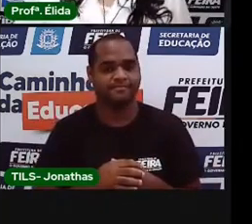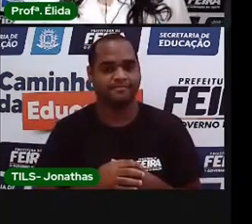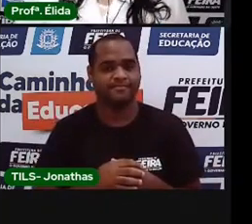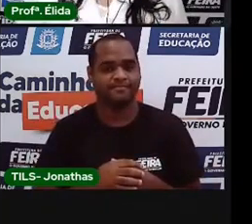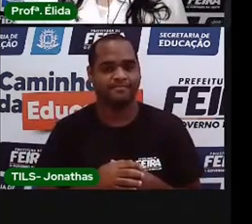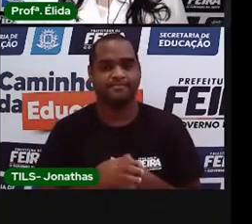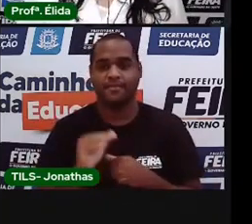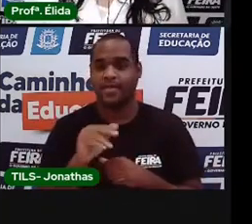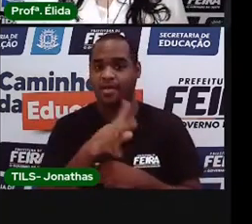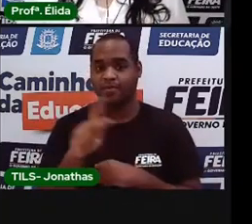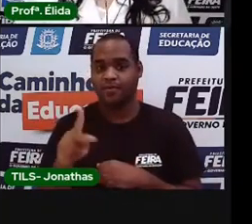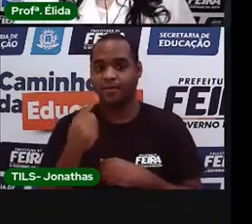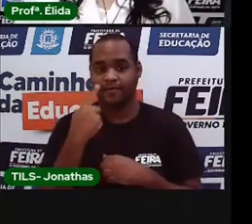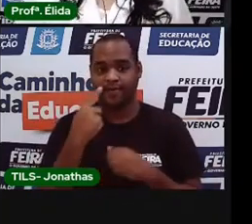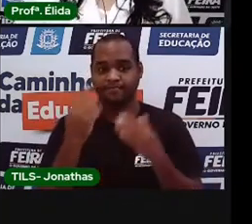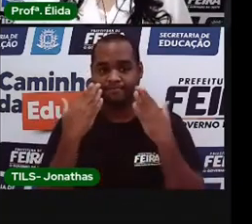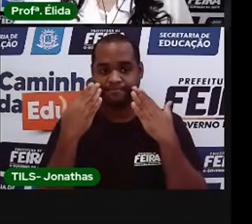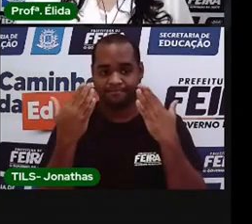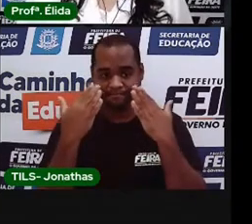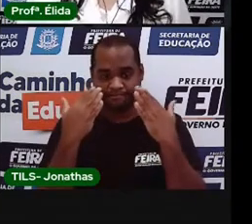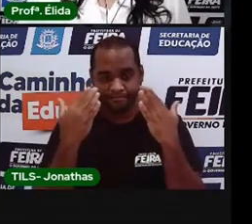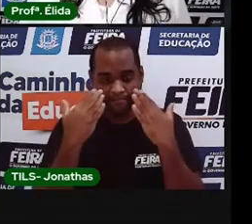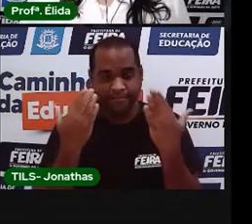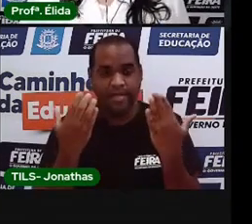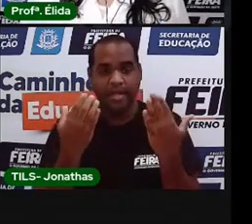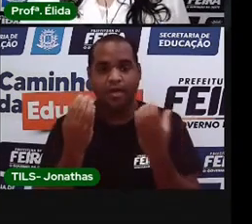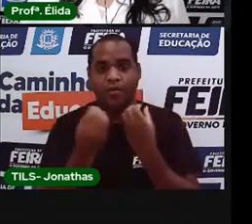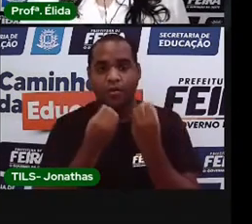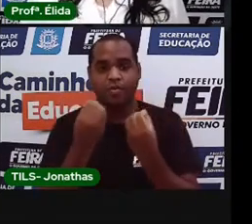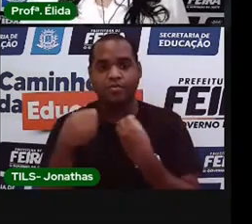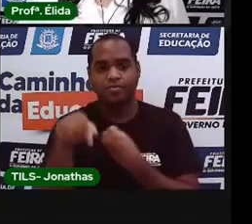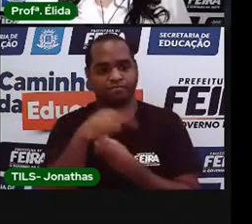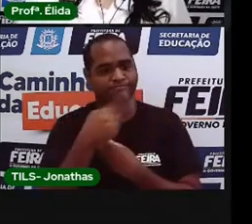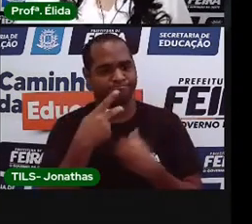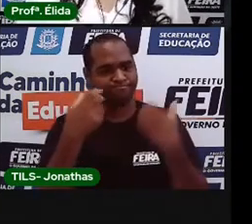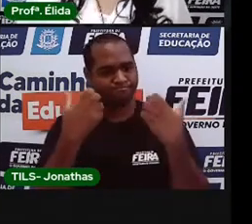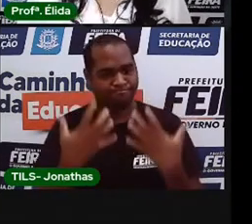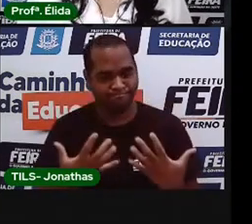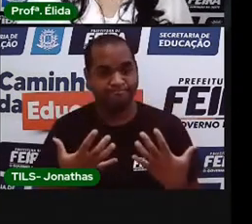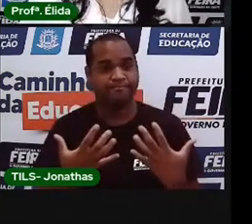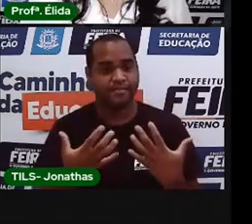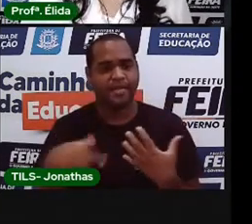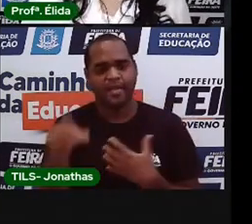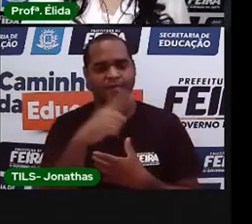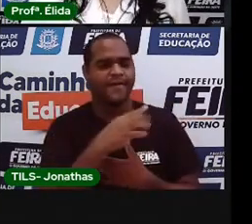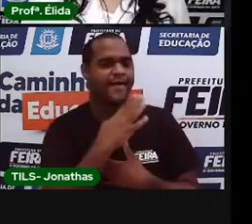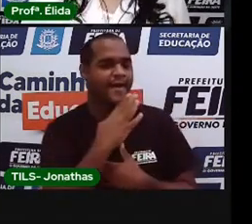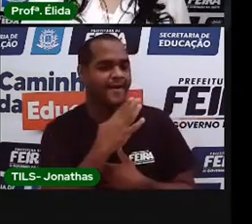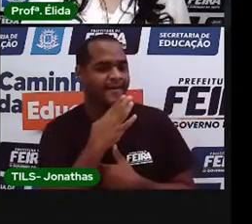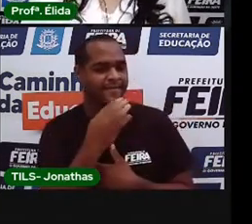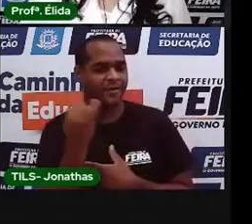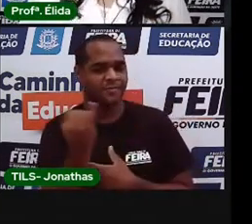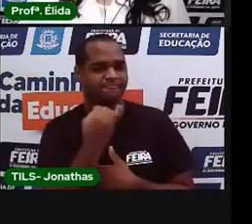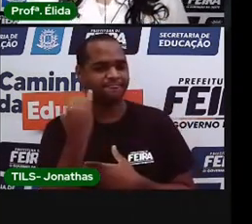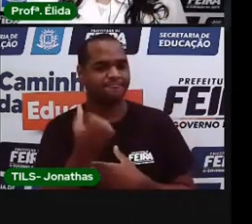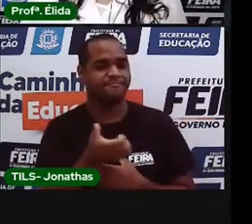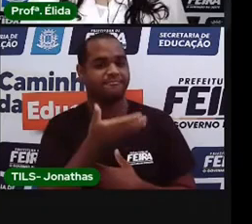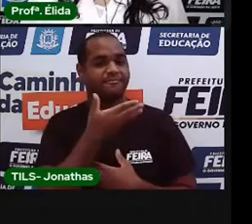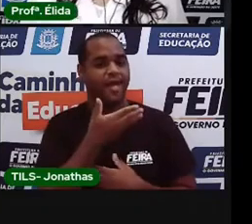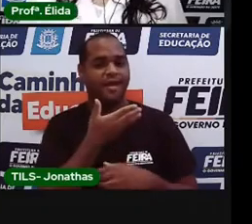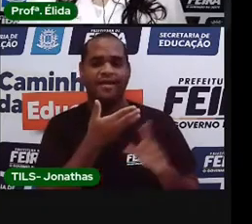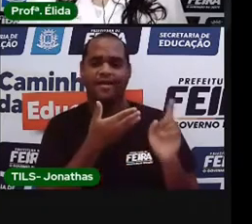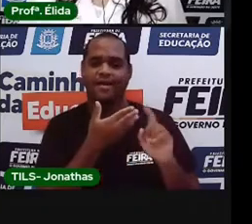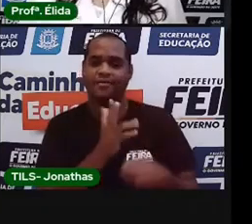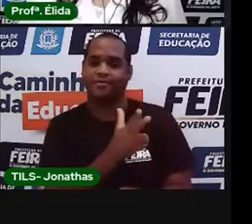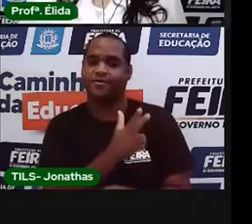Como a Pro falou na apresentação, vamos recordar os temas estudados pra ninguém ficar pra trás. O lema